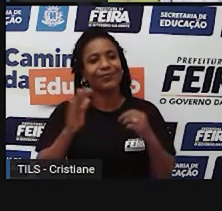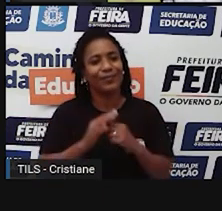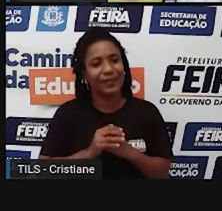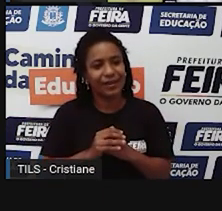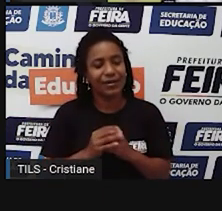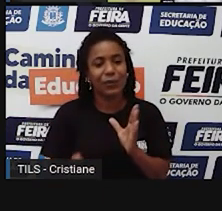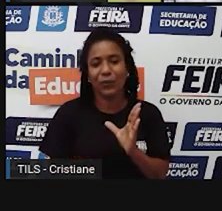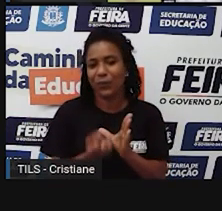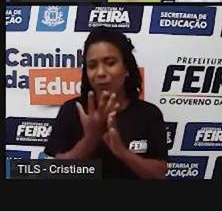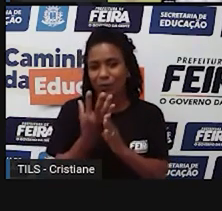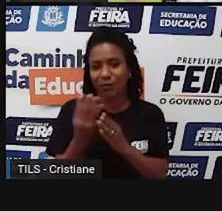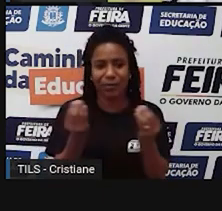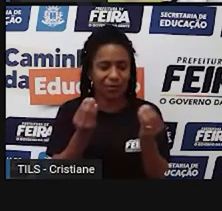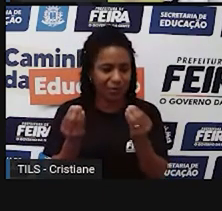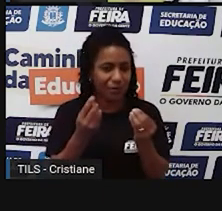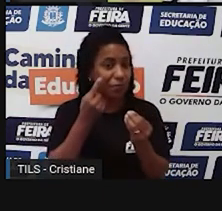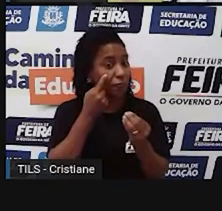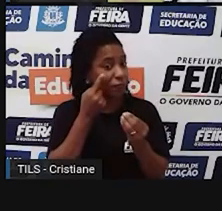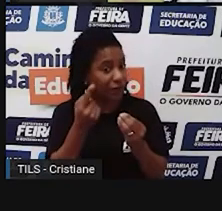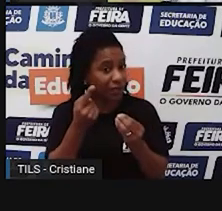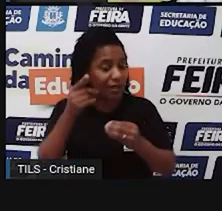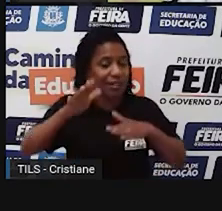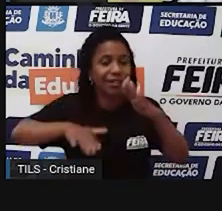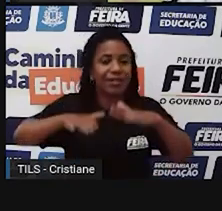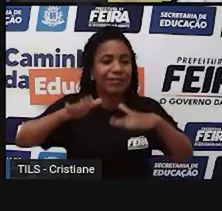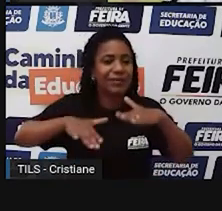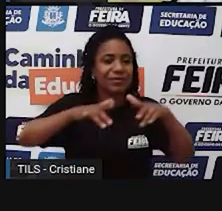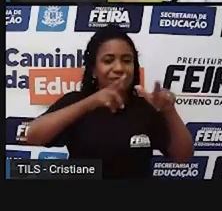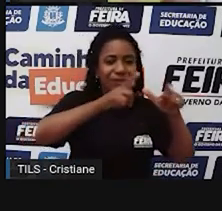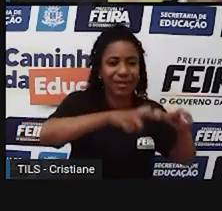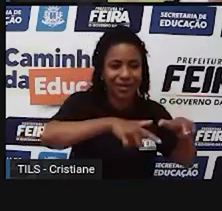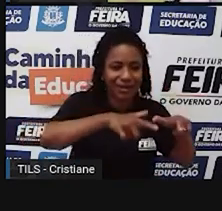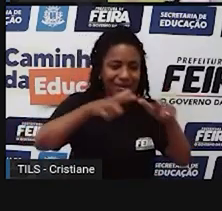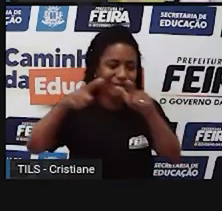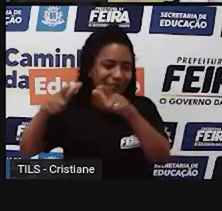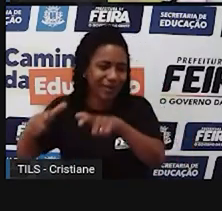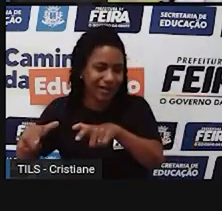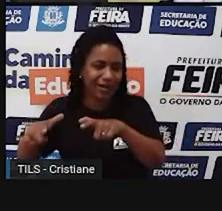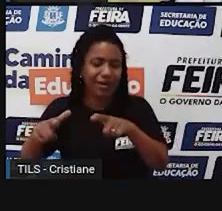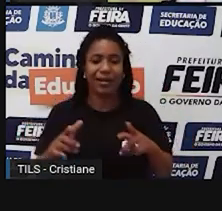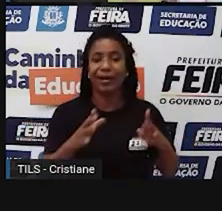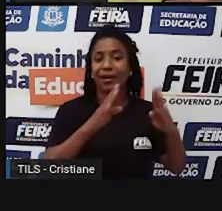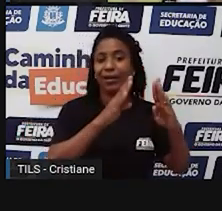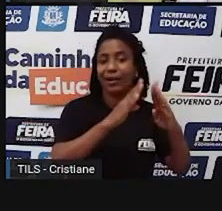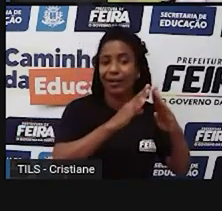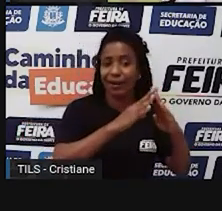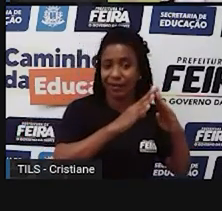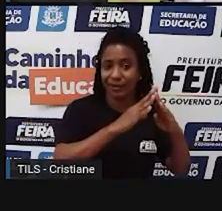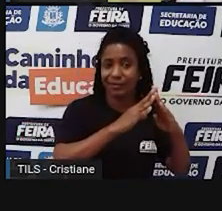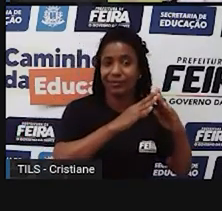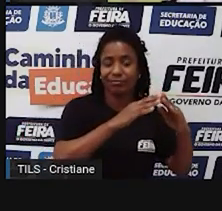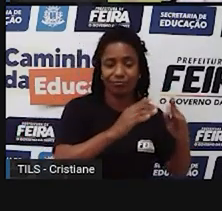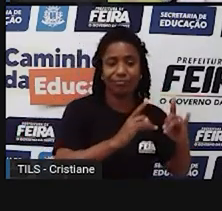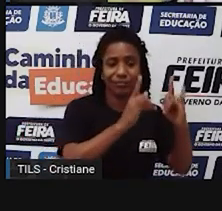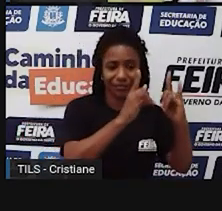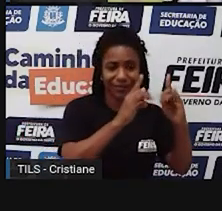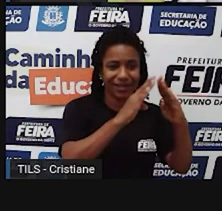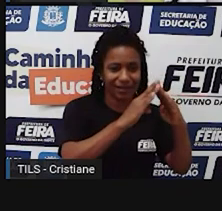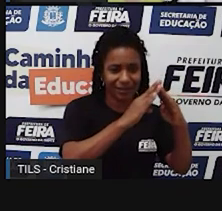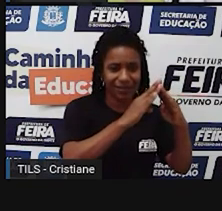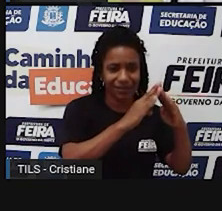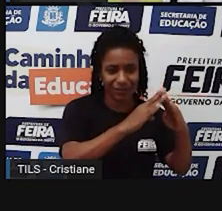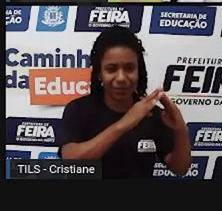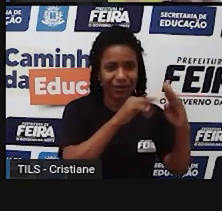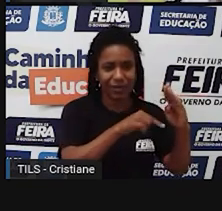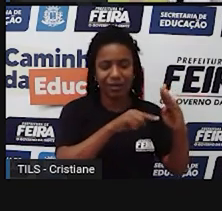desigualdades nas paisagens. A depender do local onde você mora ou você trabalha, você vai ter, digamos assim, mais